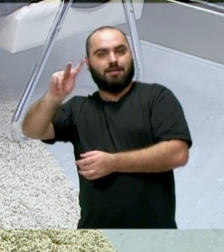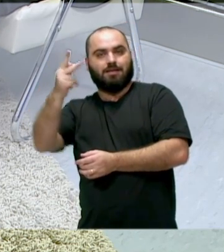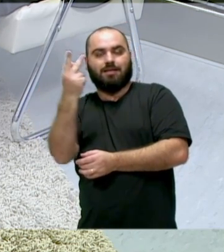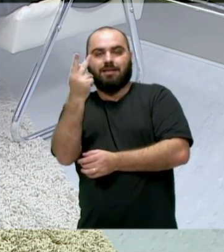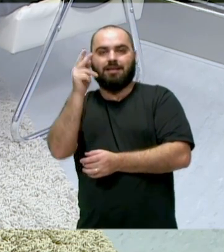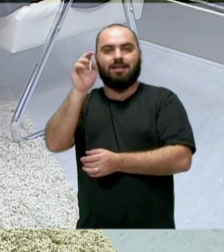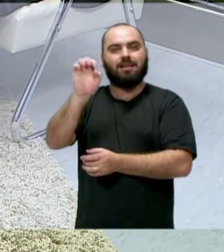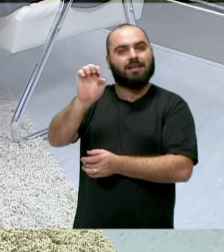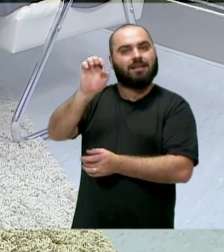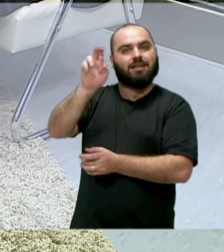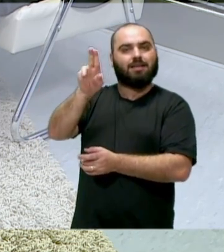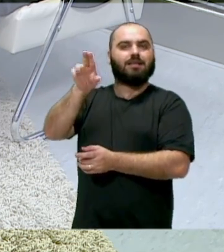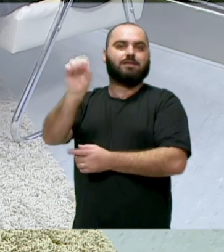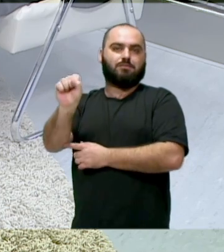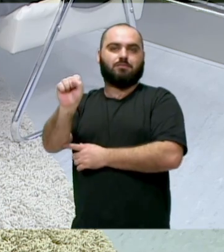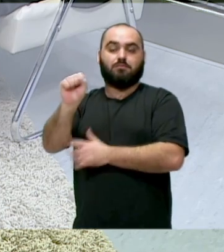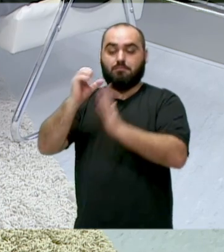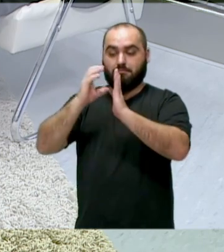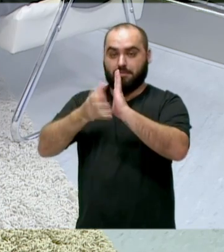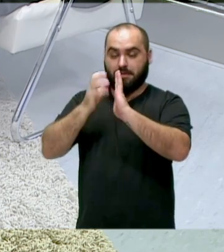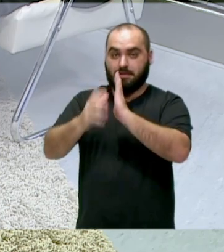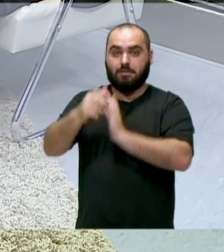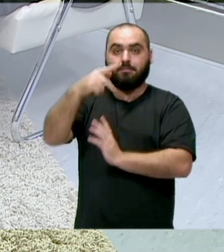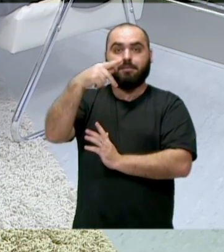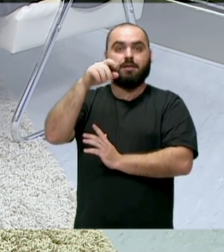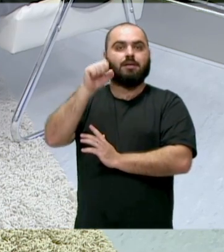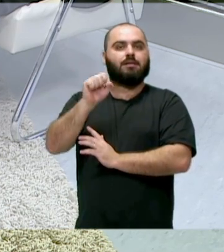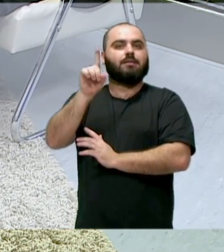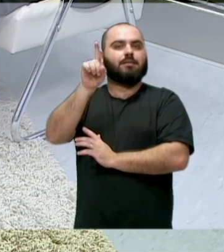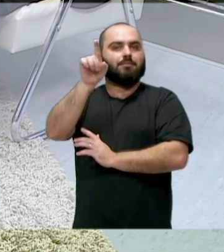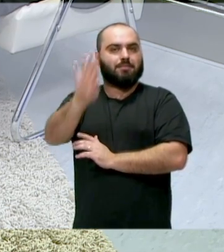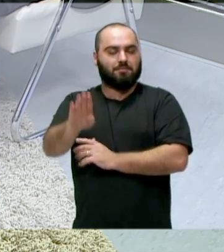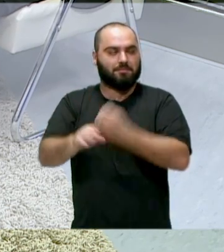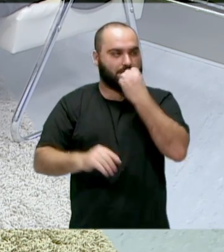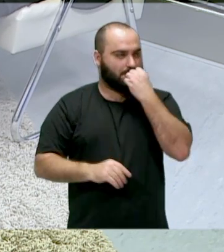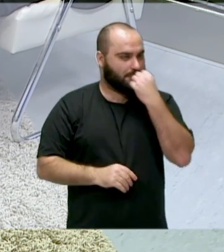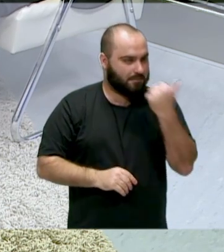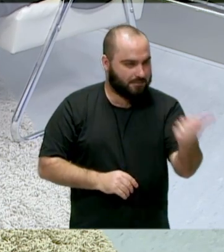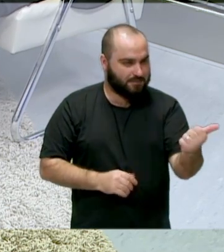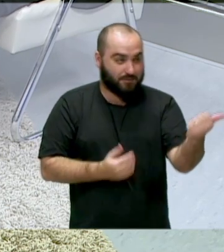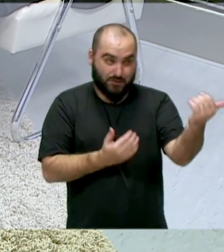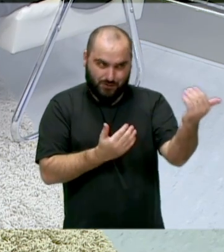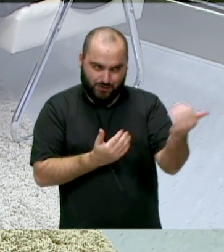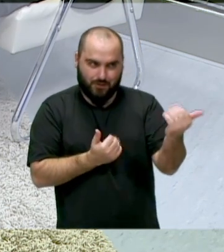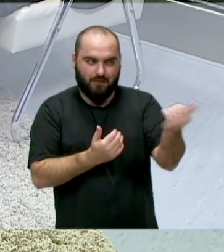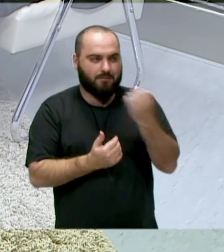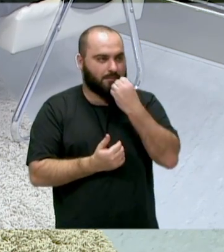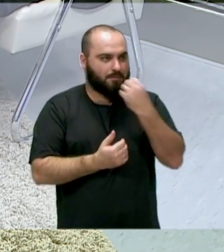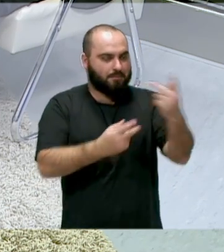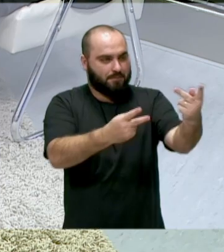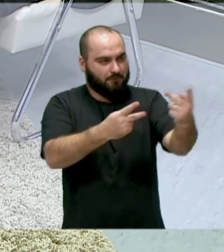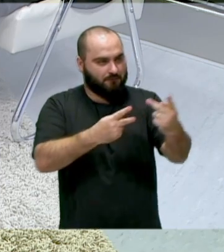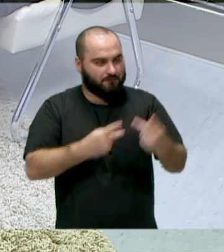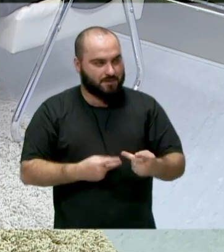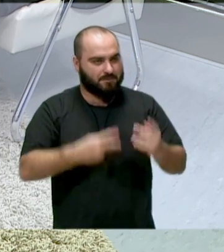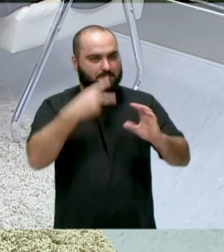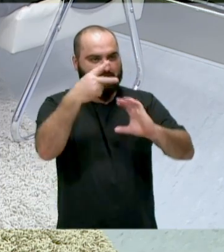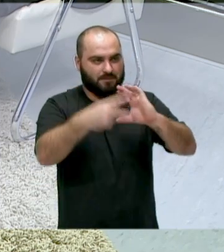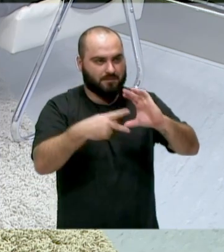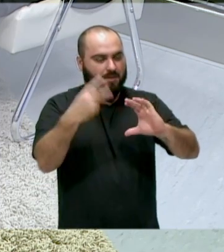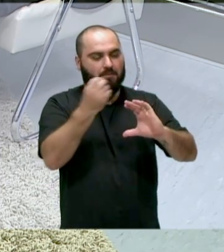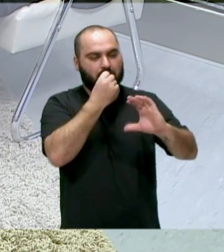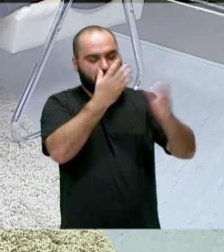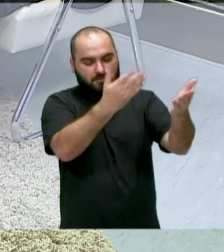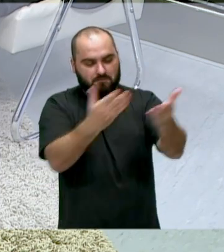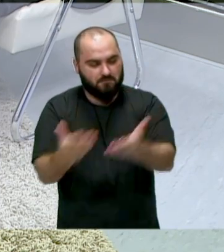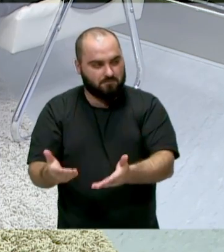de Souza do PSDB. Olá vereador, jovem vereador, seja bem-vindo à Casa Legislativa, seja bem-vindo ao programa Fala